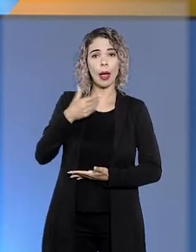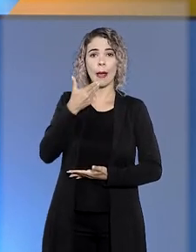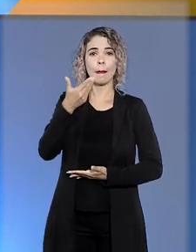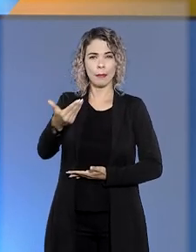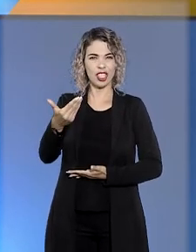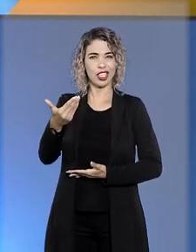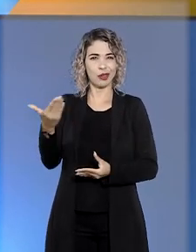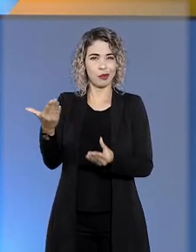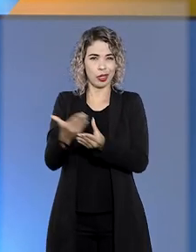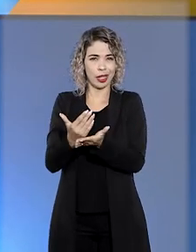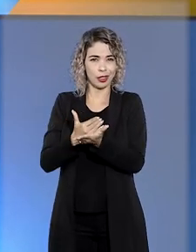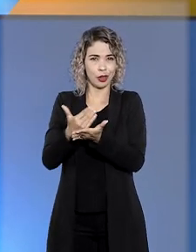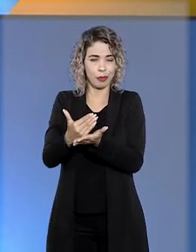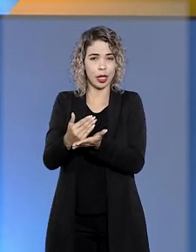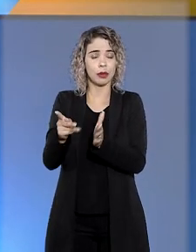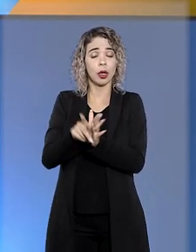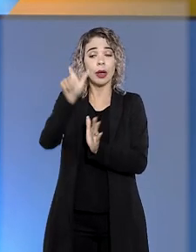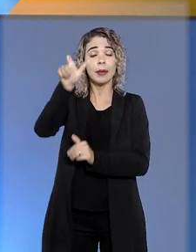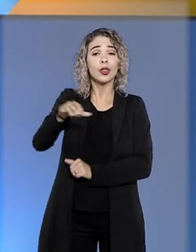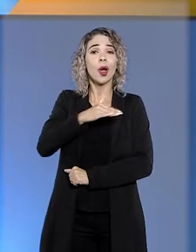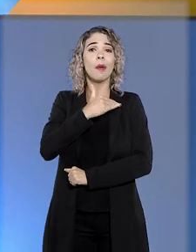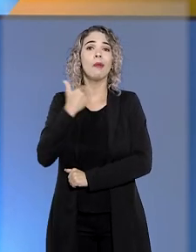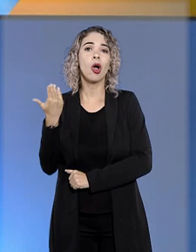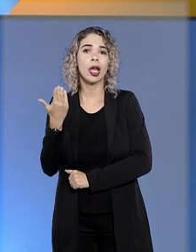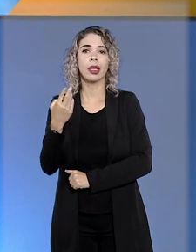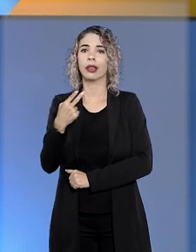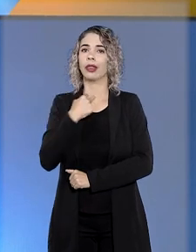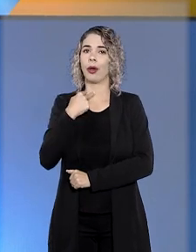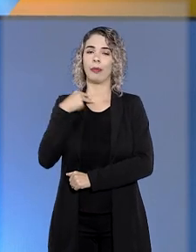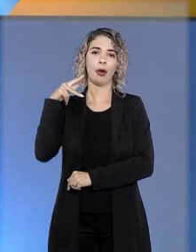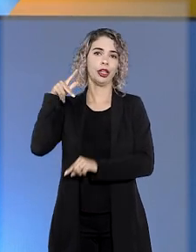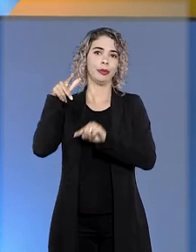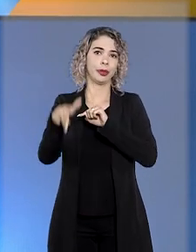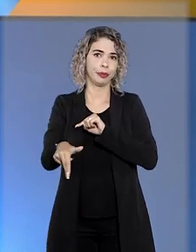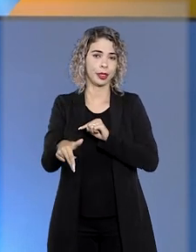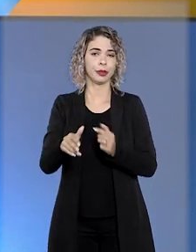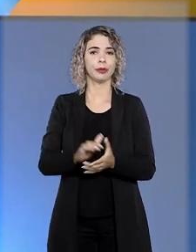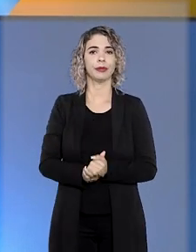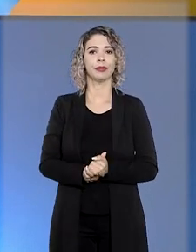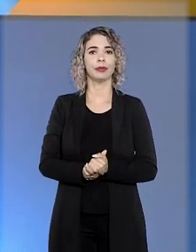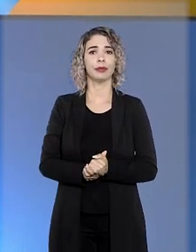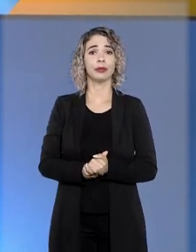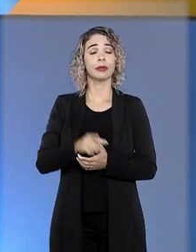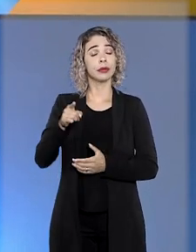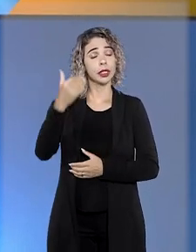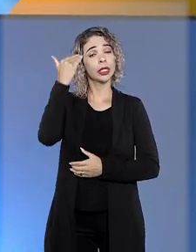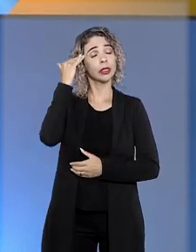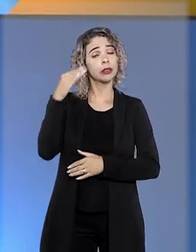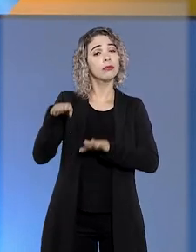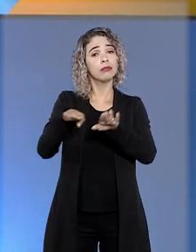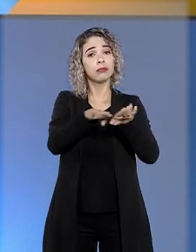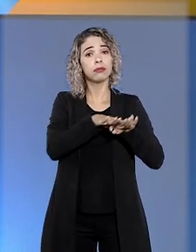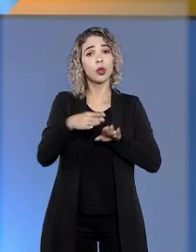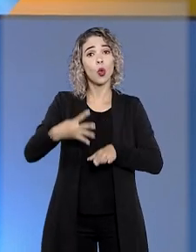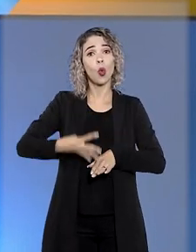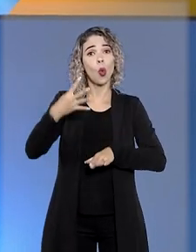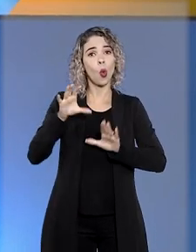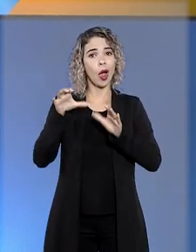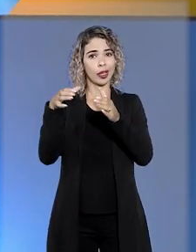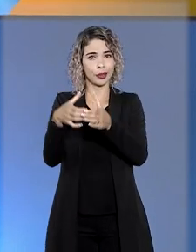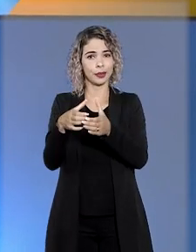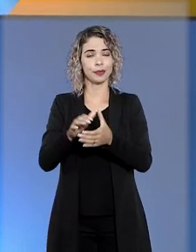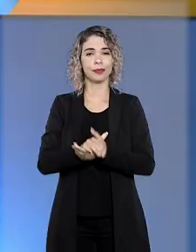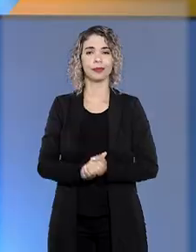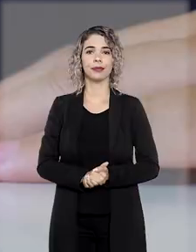aditar petição inicial no caso de réu falecido antes do ajuizamento da ação. Esse é o entendimento firmado pela